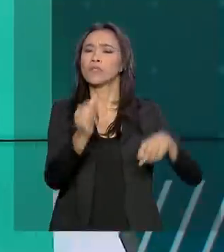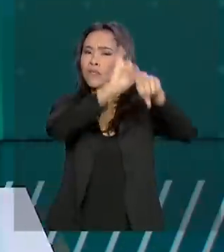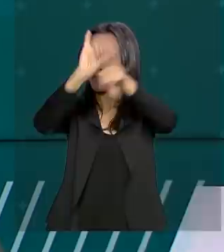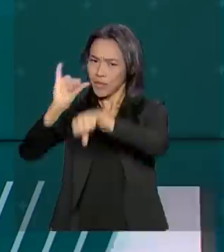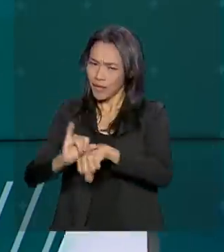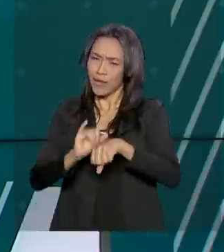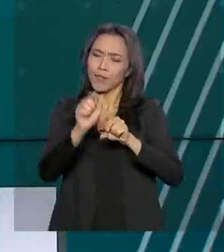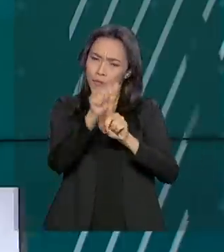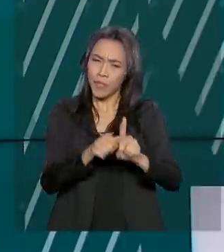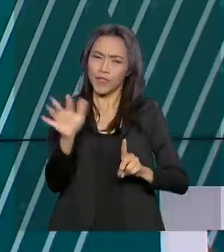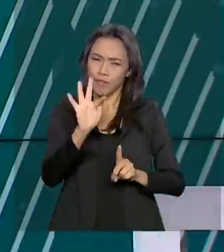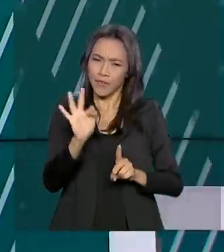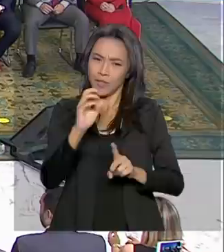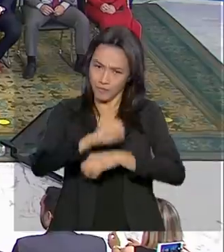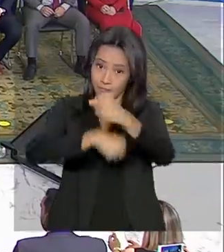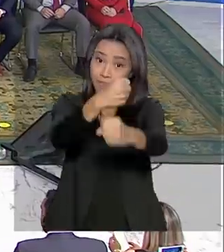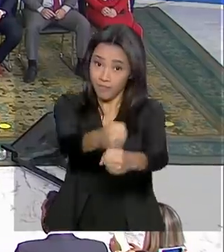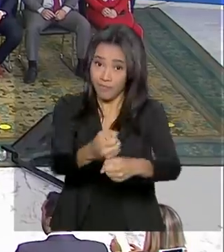de fevereiro do ano que vem.